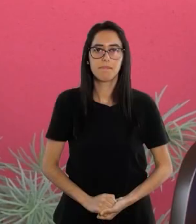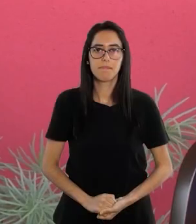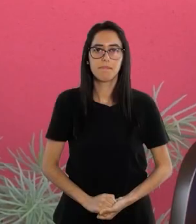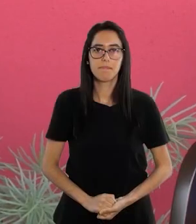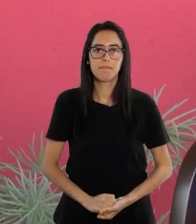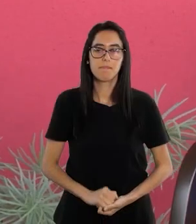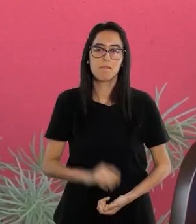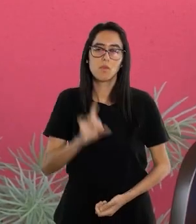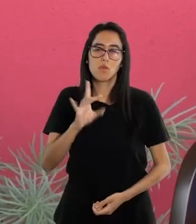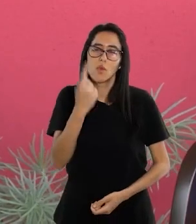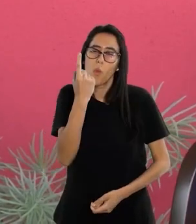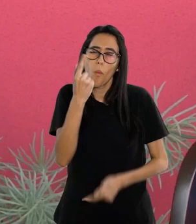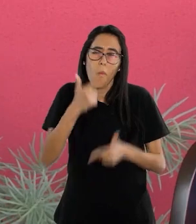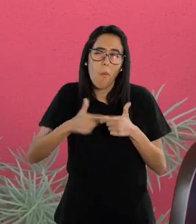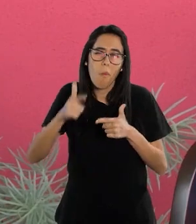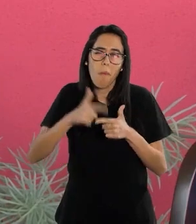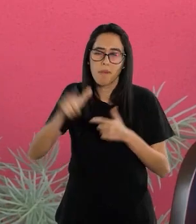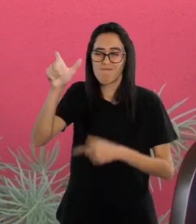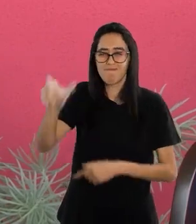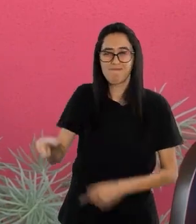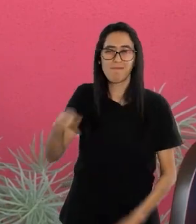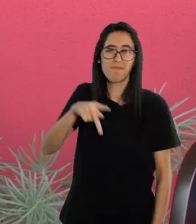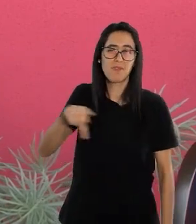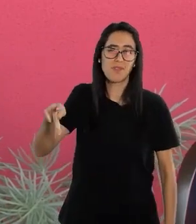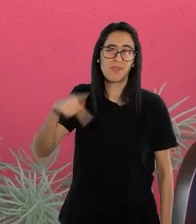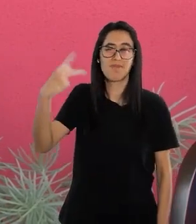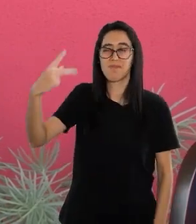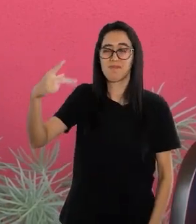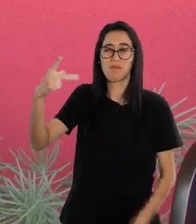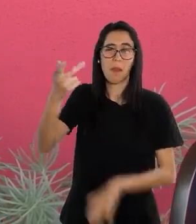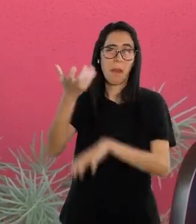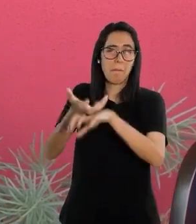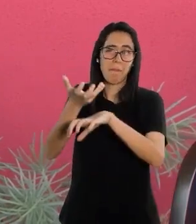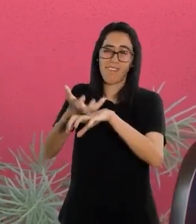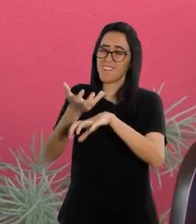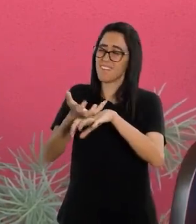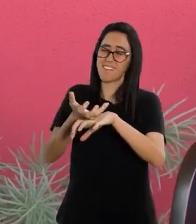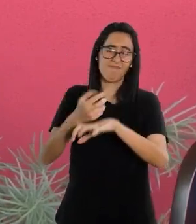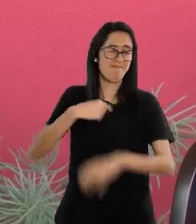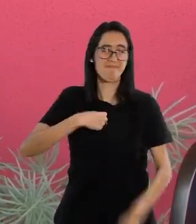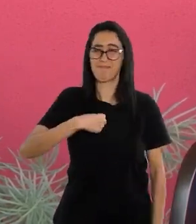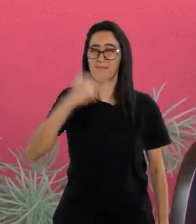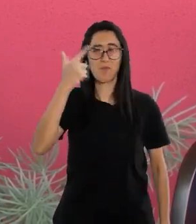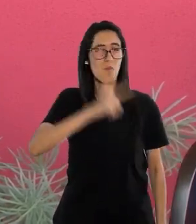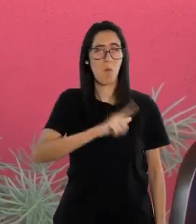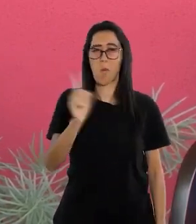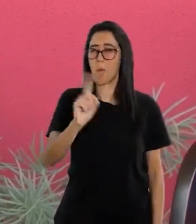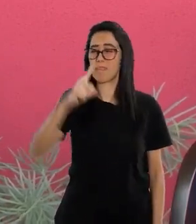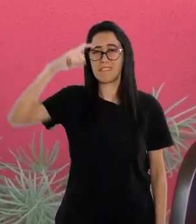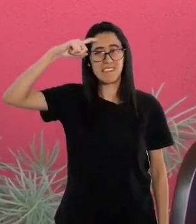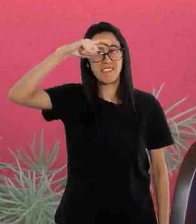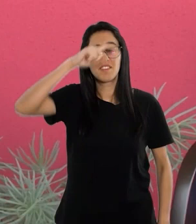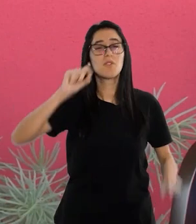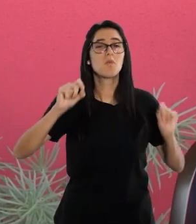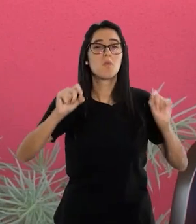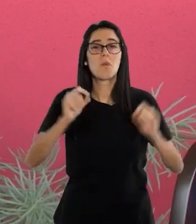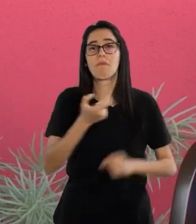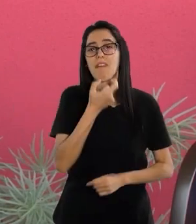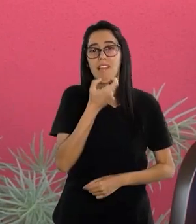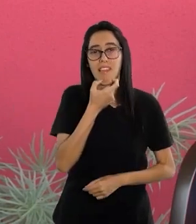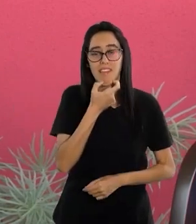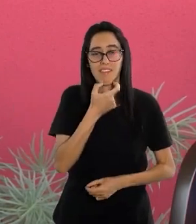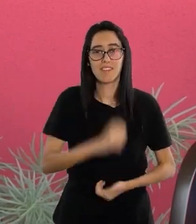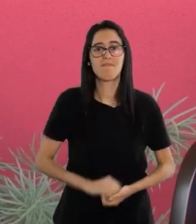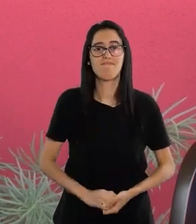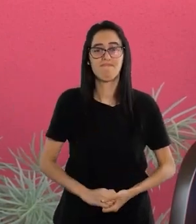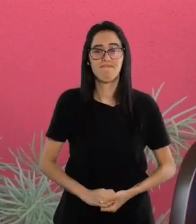Eu só tive um probleminha com o professor, né. É uma matéria que eu não dava muito certo, que era o